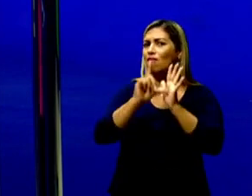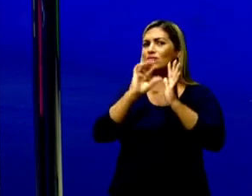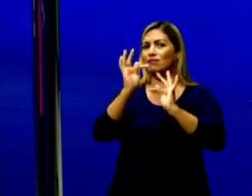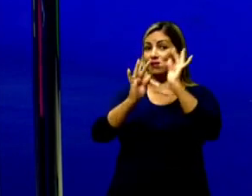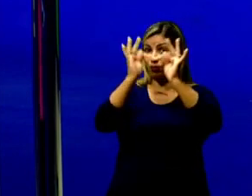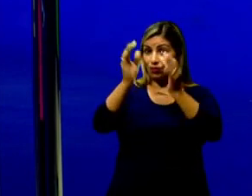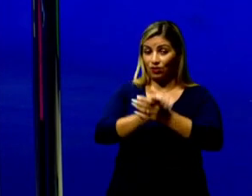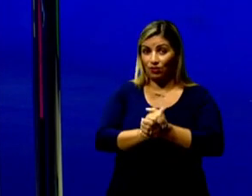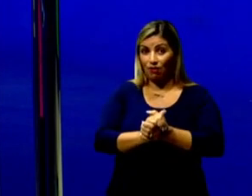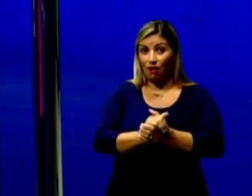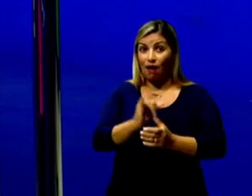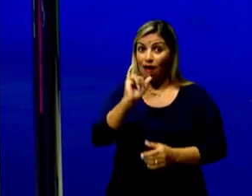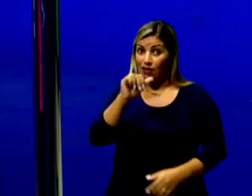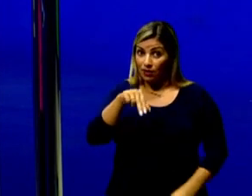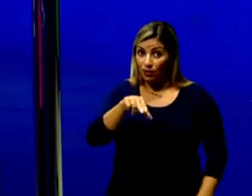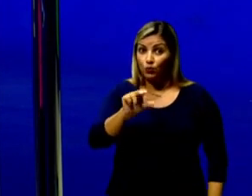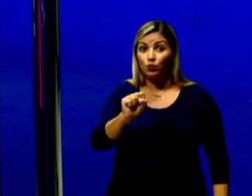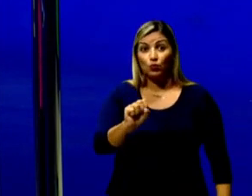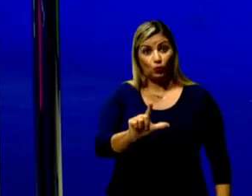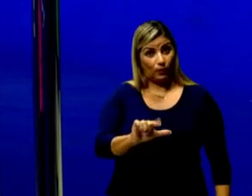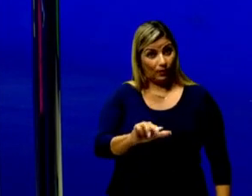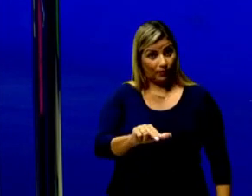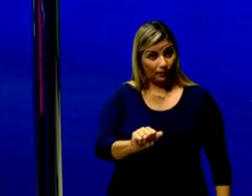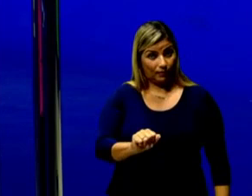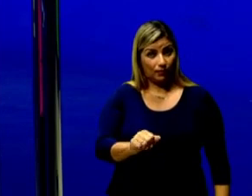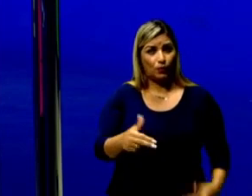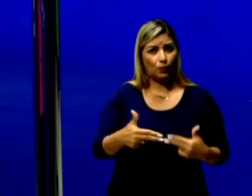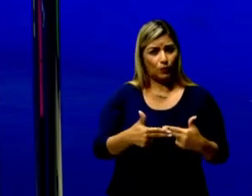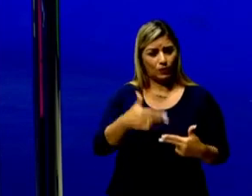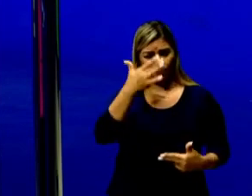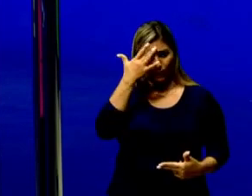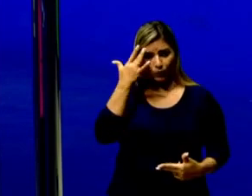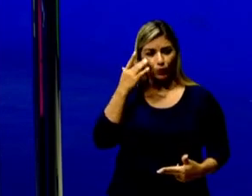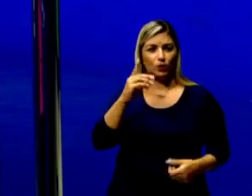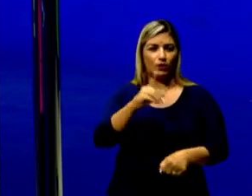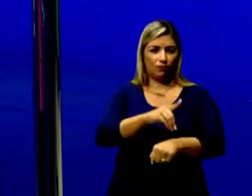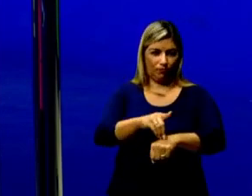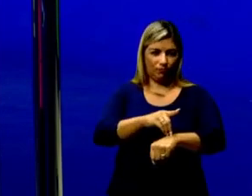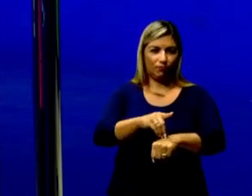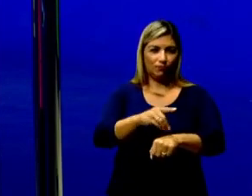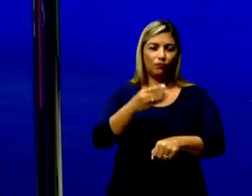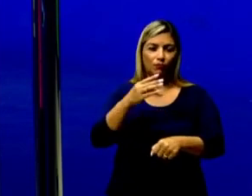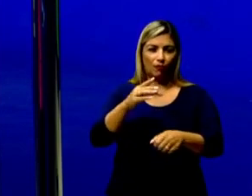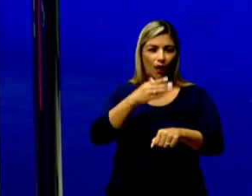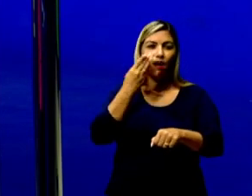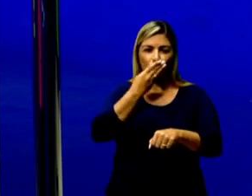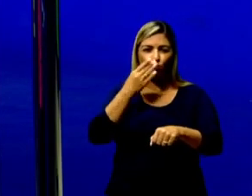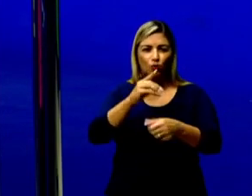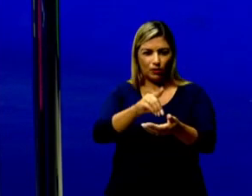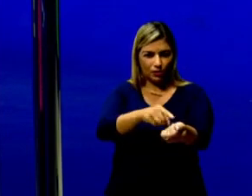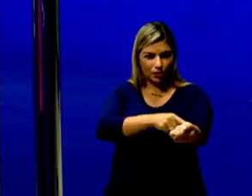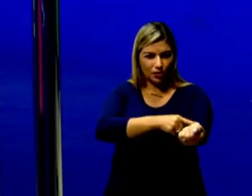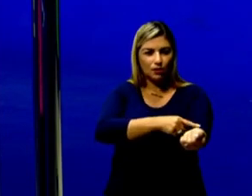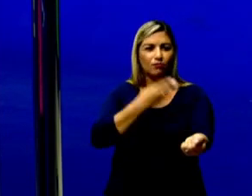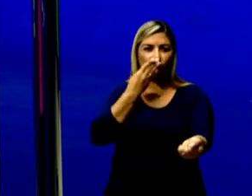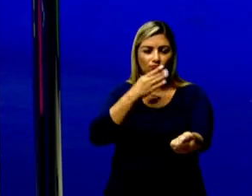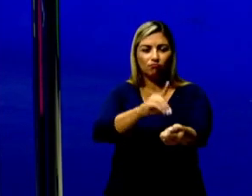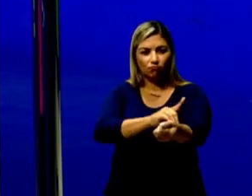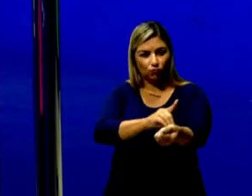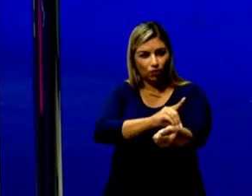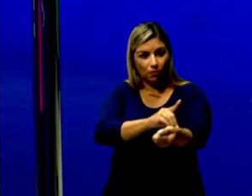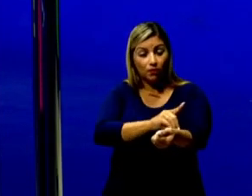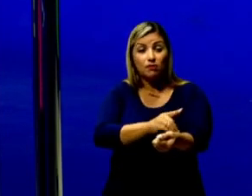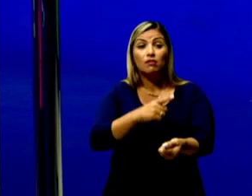A insulina, que é utilizada no tratamento de pessoas com diabetes, era retirada de animais como